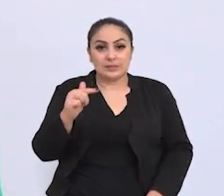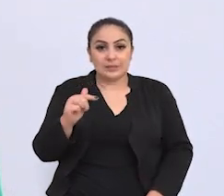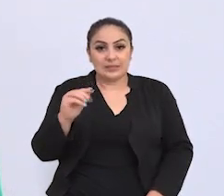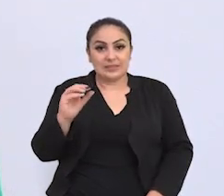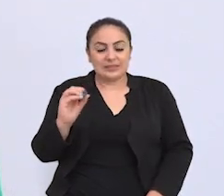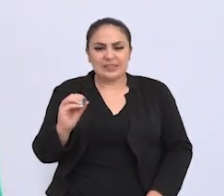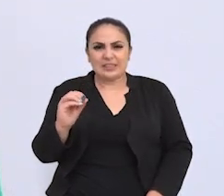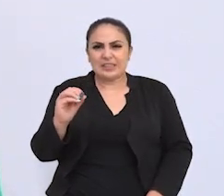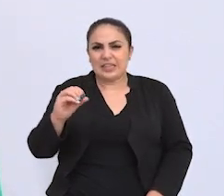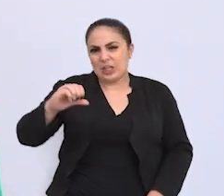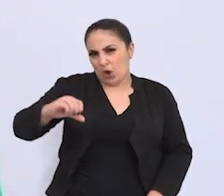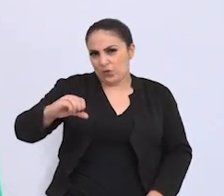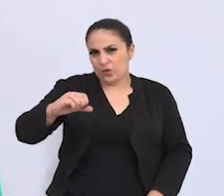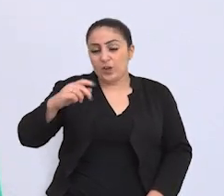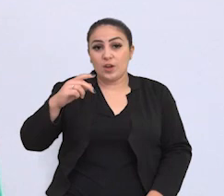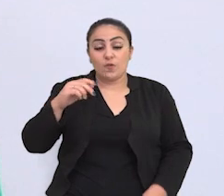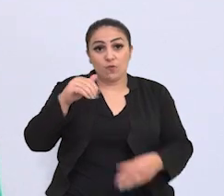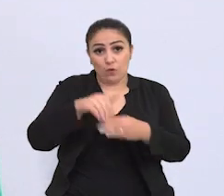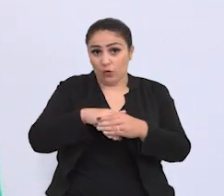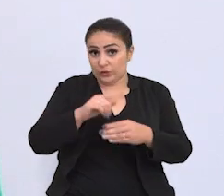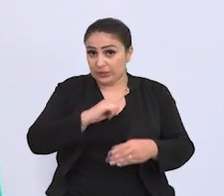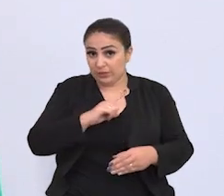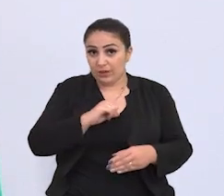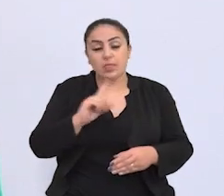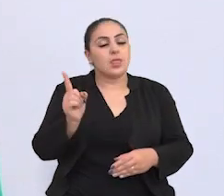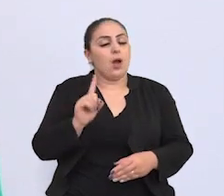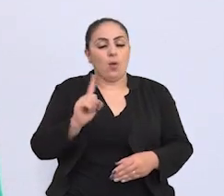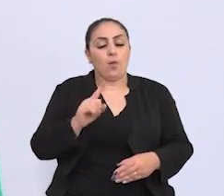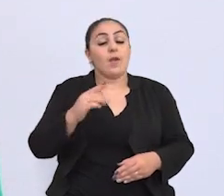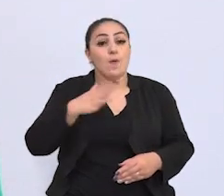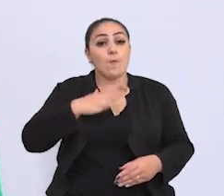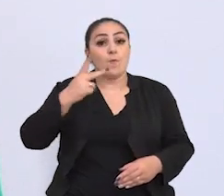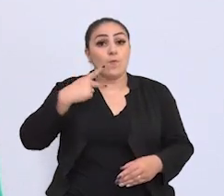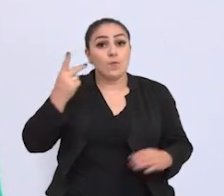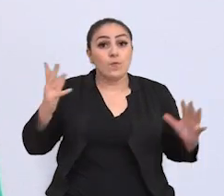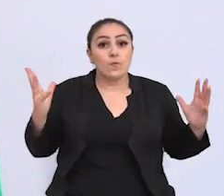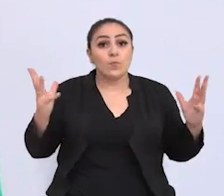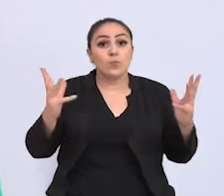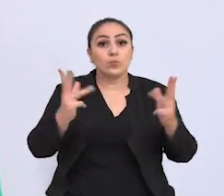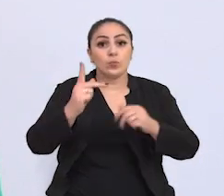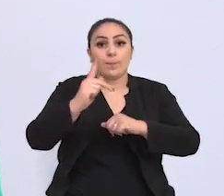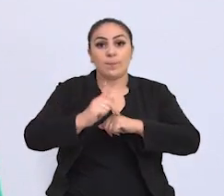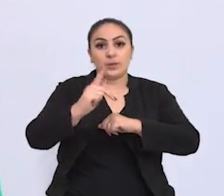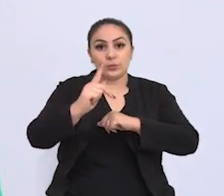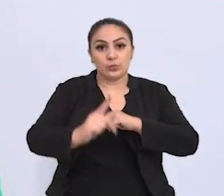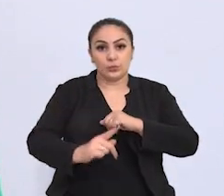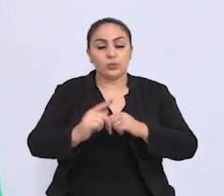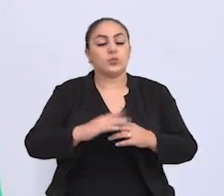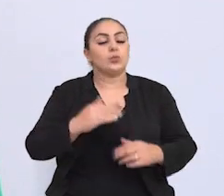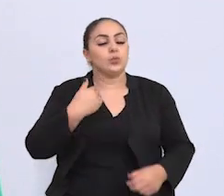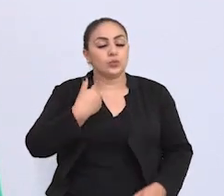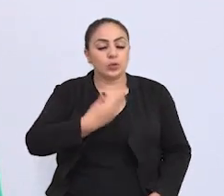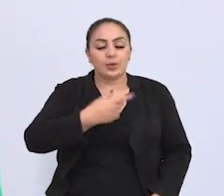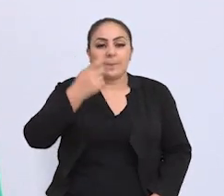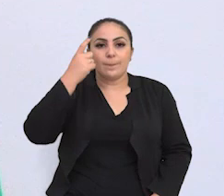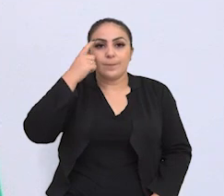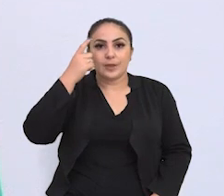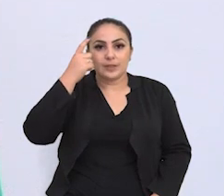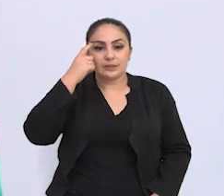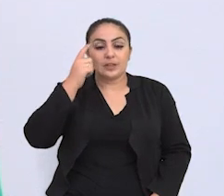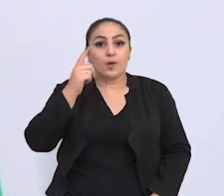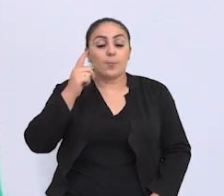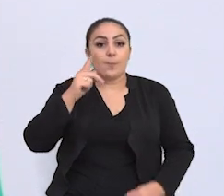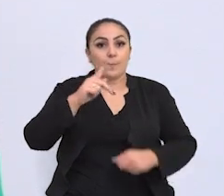.379 votos que ela obteve. Ela quer ser uma vereadora para Passo Fundo. Vamos